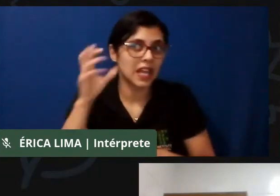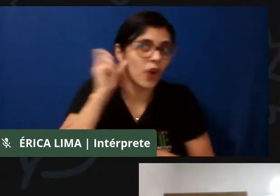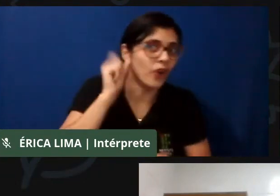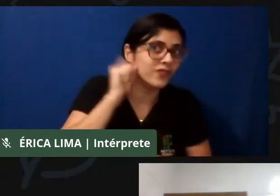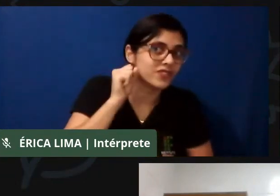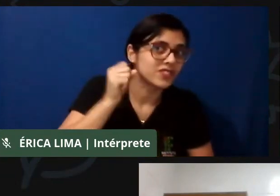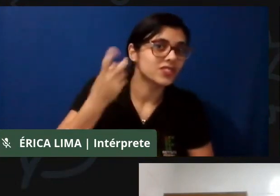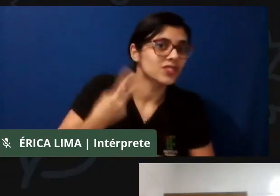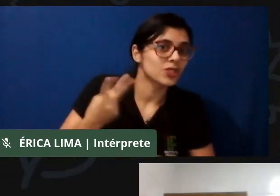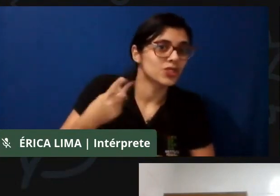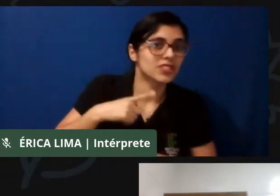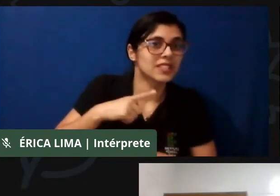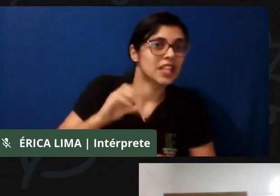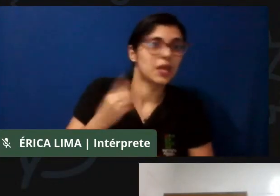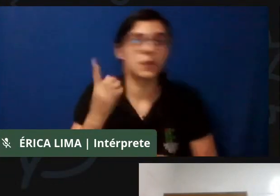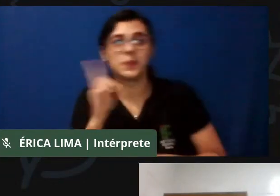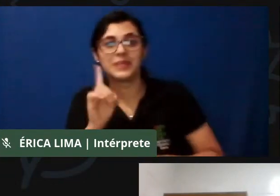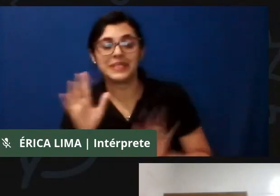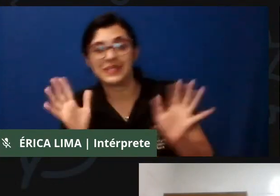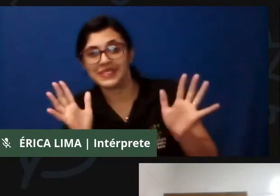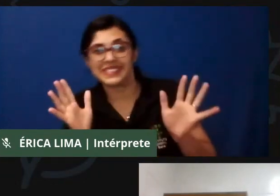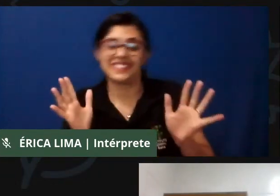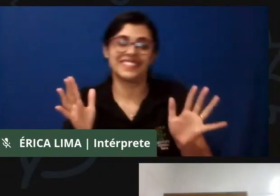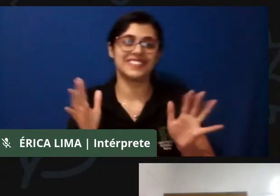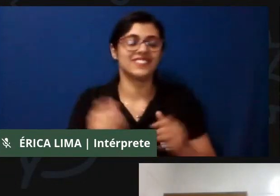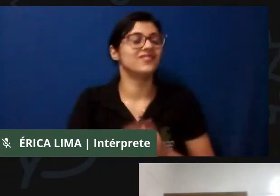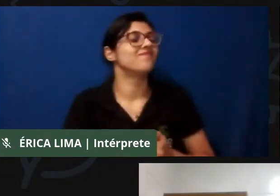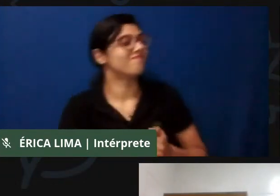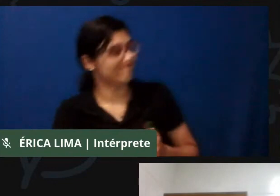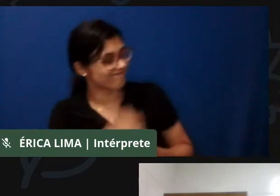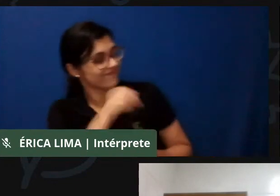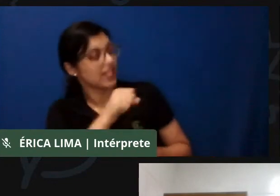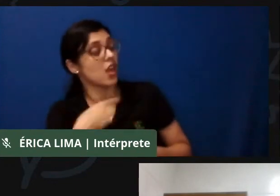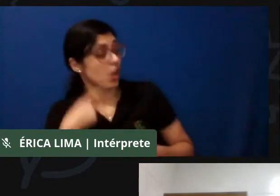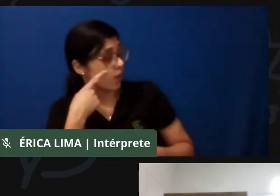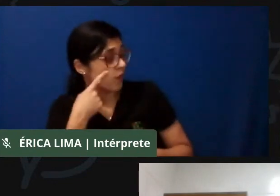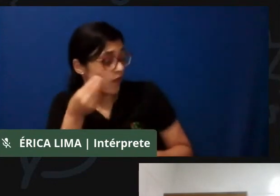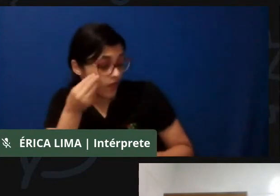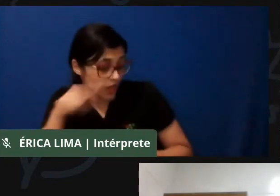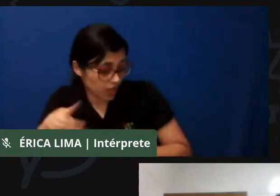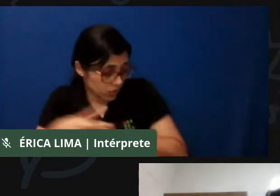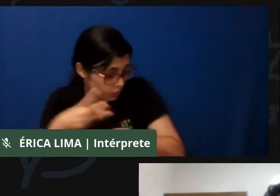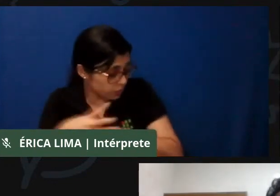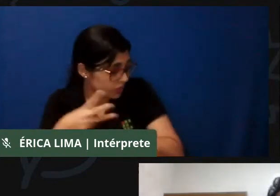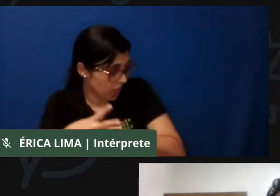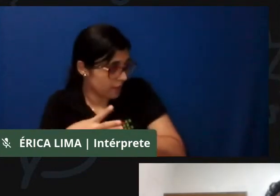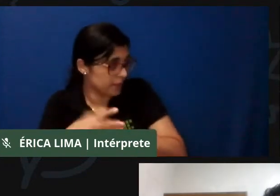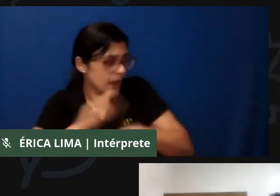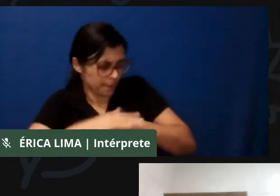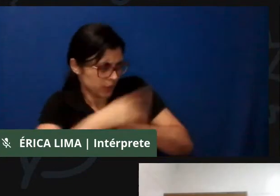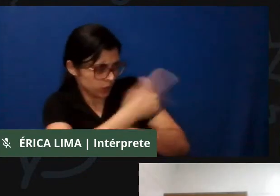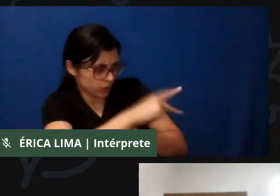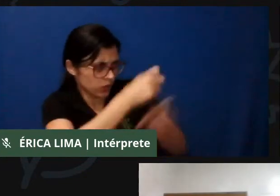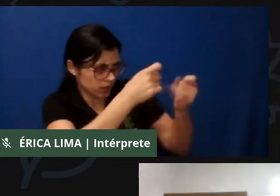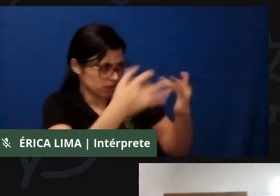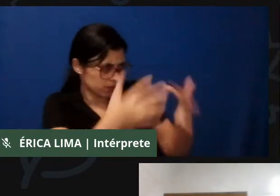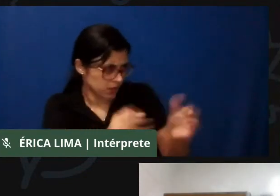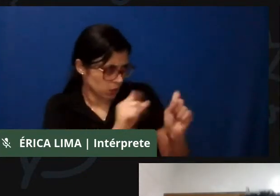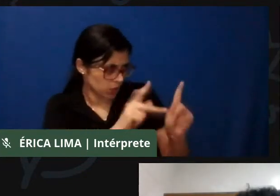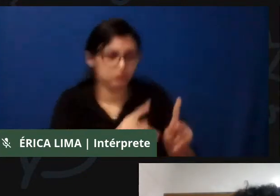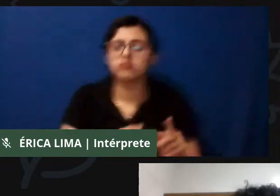falar pelo WhatsApp, mas a gente passa a palavra para você, Tiago. Tranquilo, que aí ela vai entrando, ela retoma e aí a gente toca aqui.